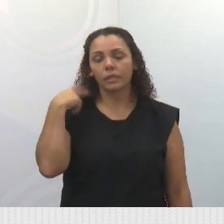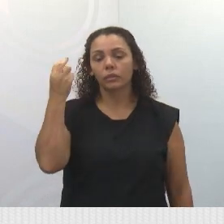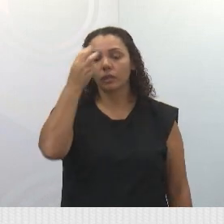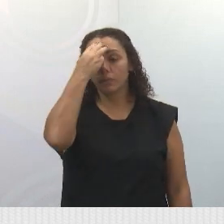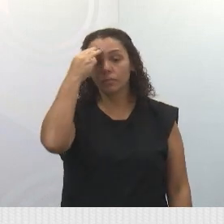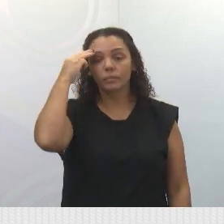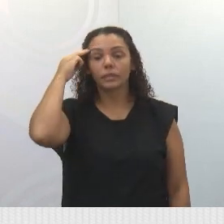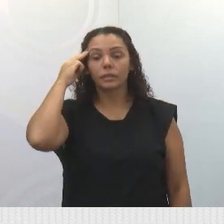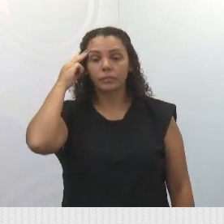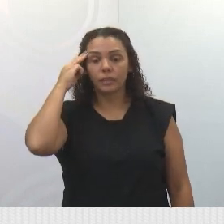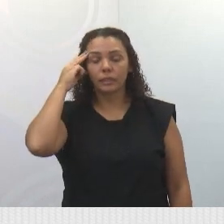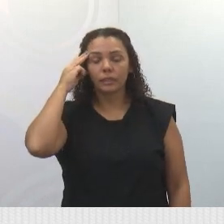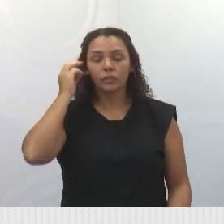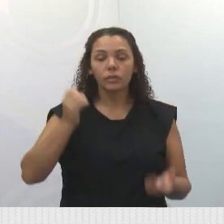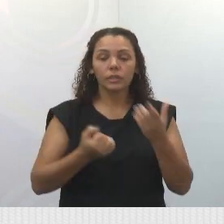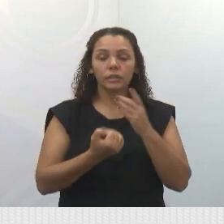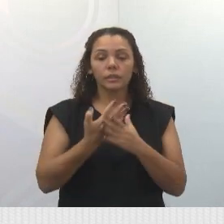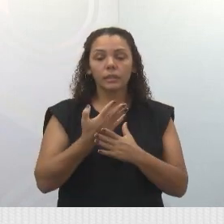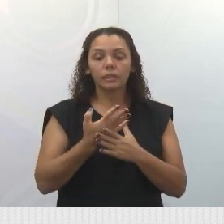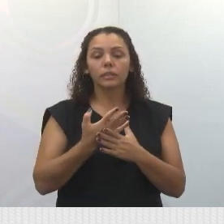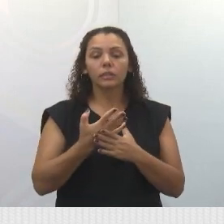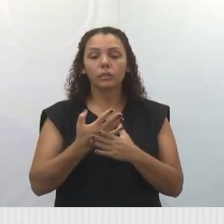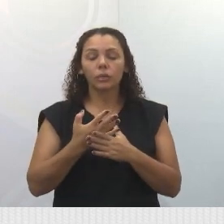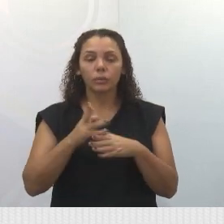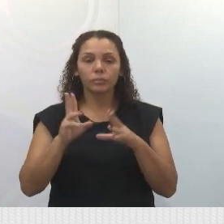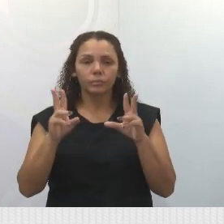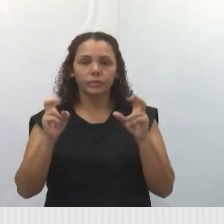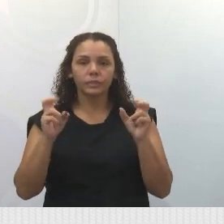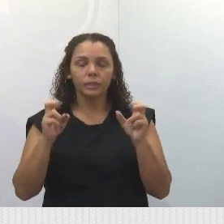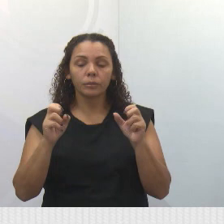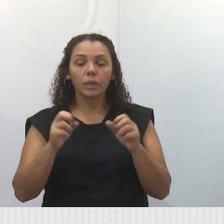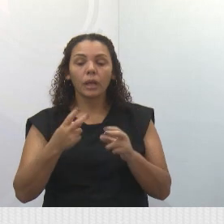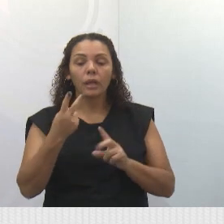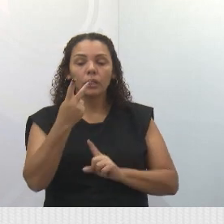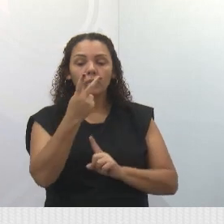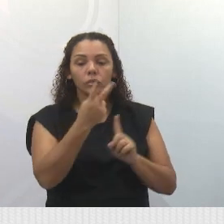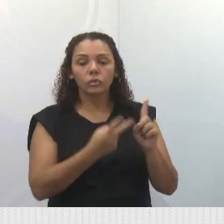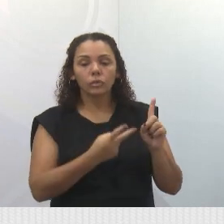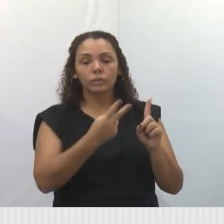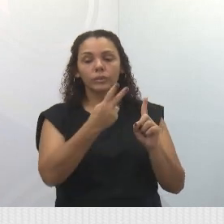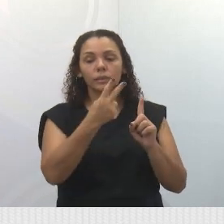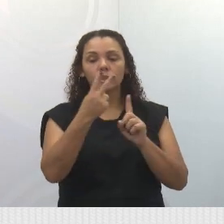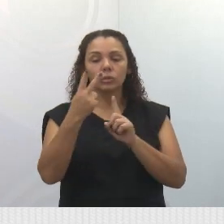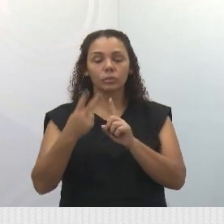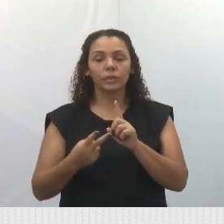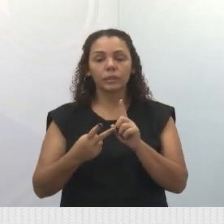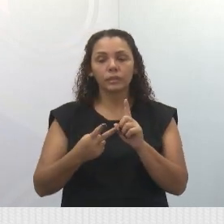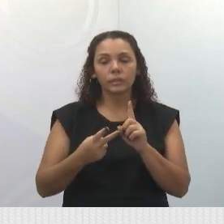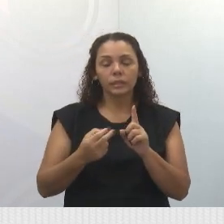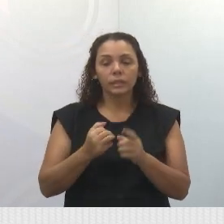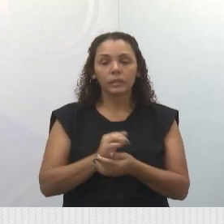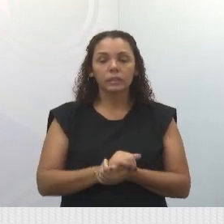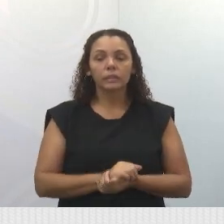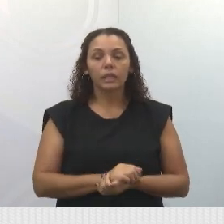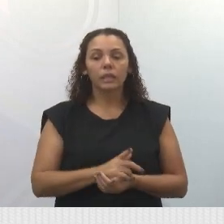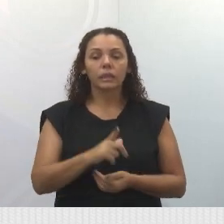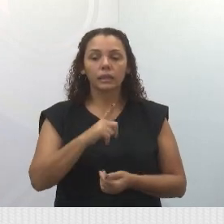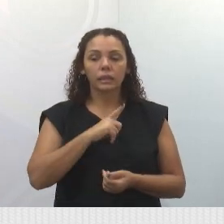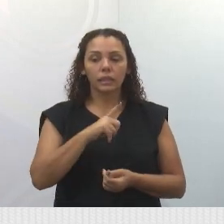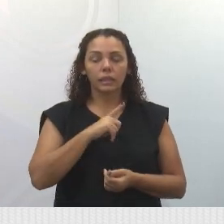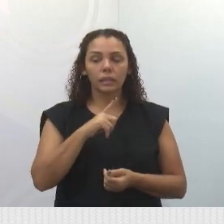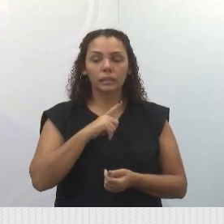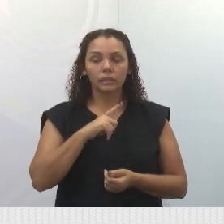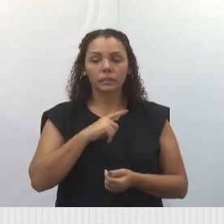começou com esse programa. E a cada dois meses, nos meses ímpares, né? Está ocorrendo aí